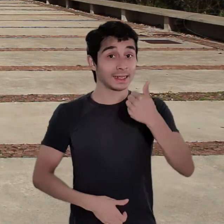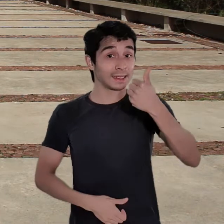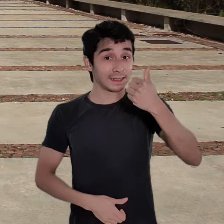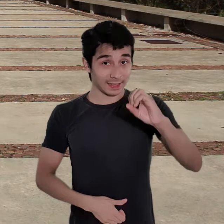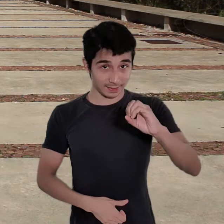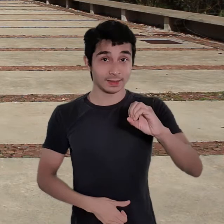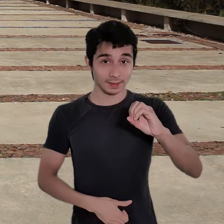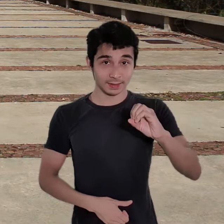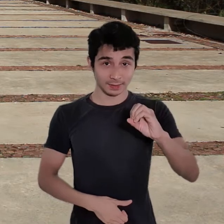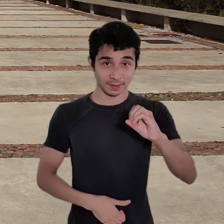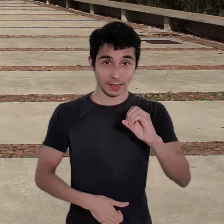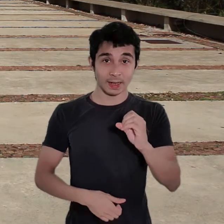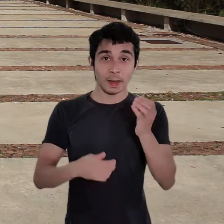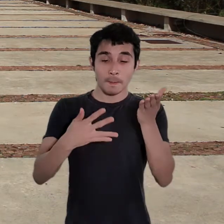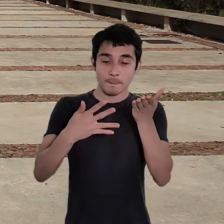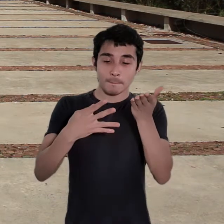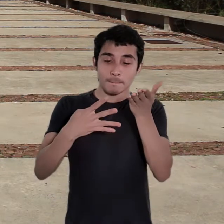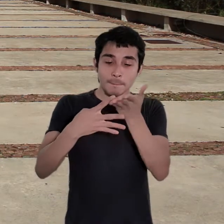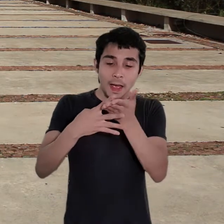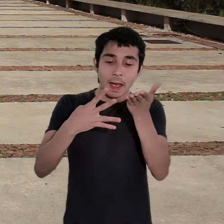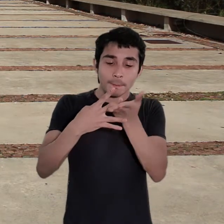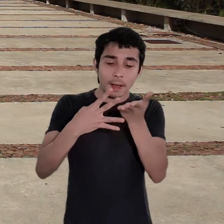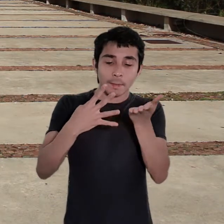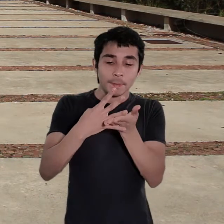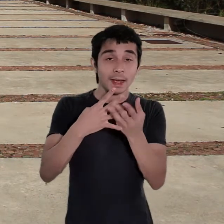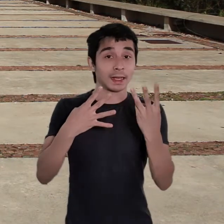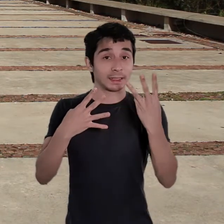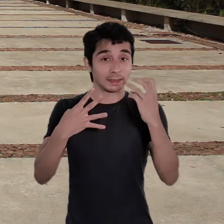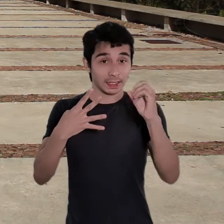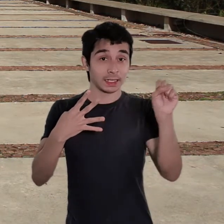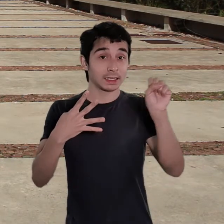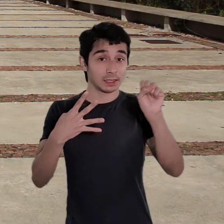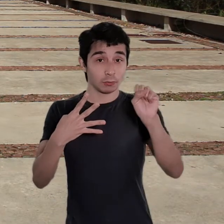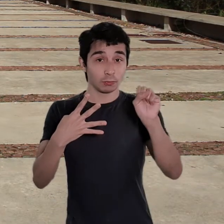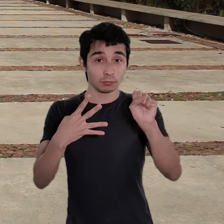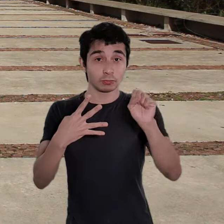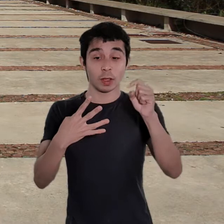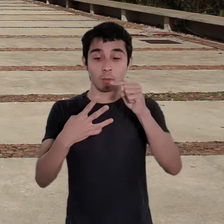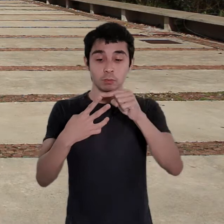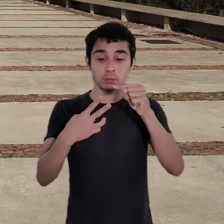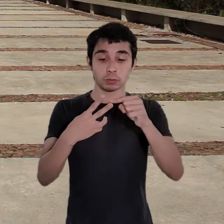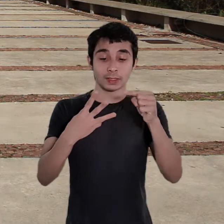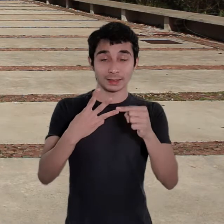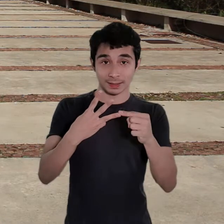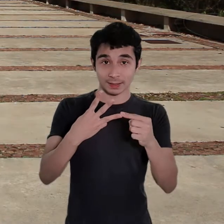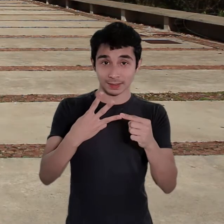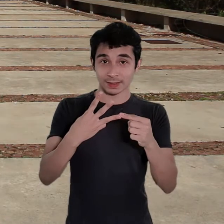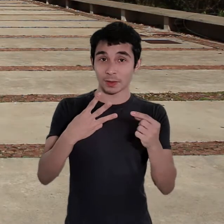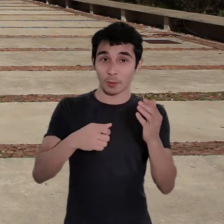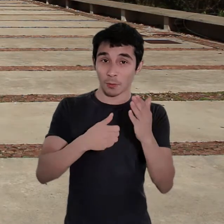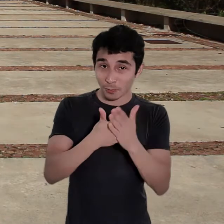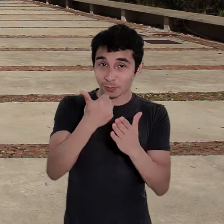completando 10 voltas, teremos 30 segundos de intervalo. Passados 30 segundos de intervalo, faremos novamente e assim por 3 séries.